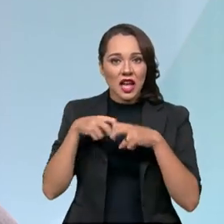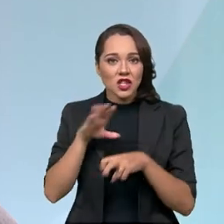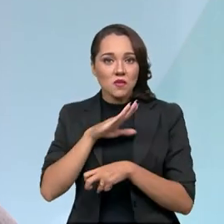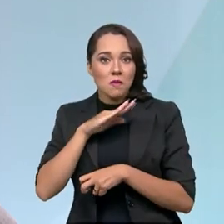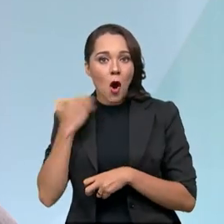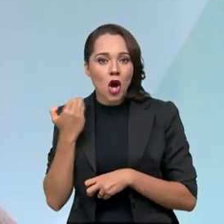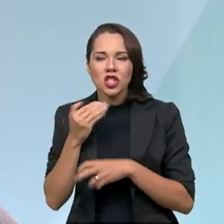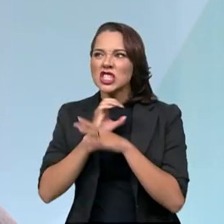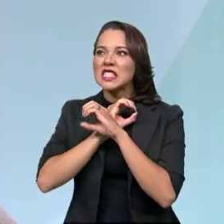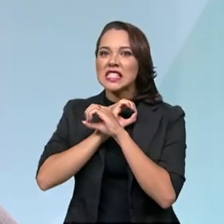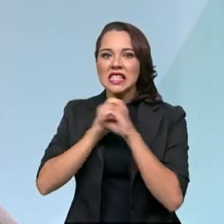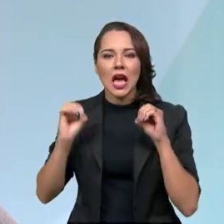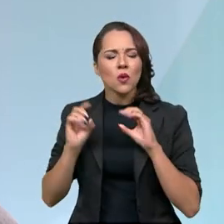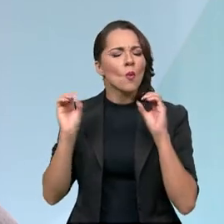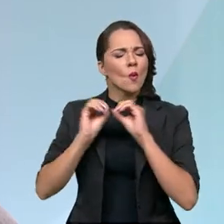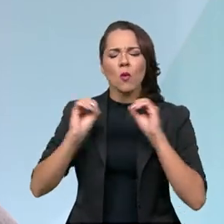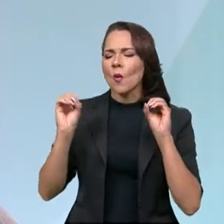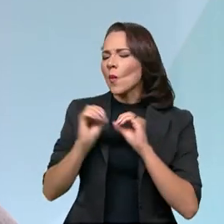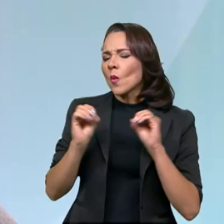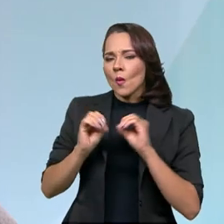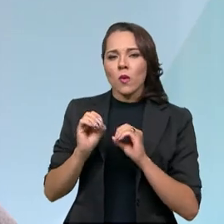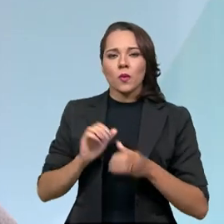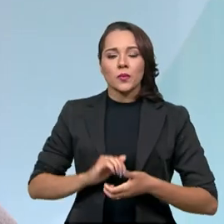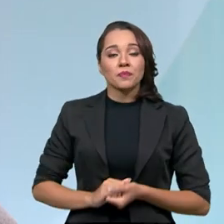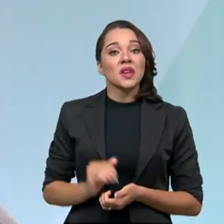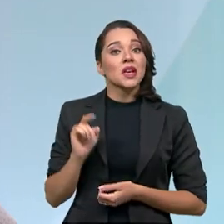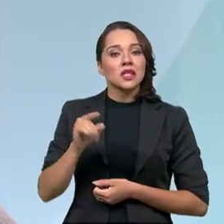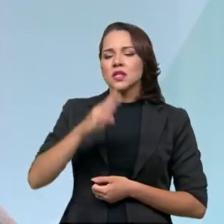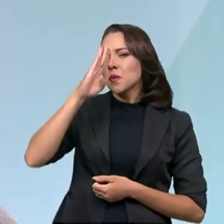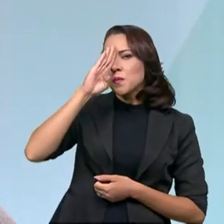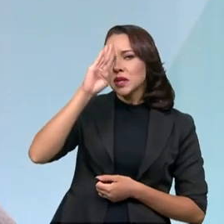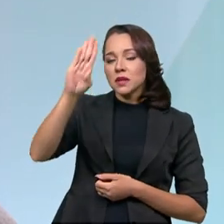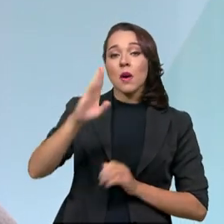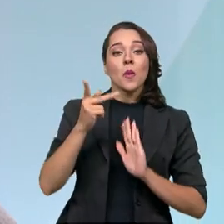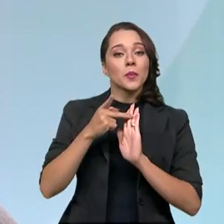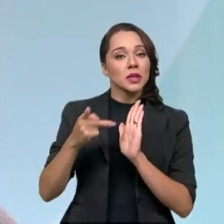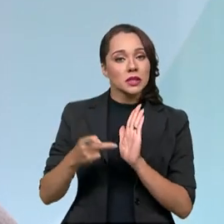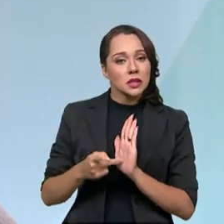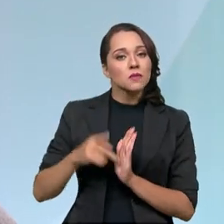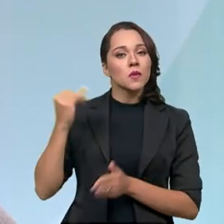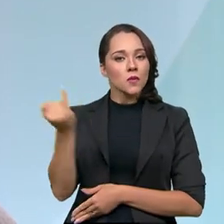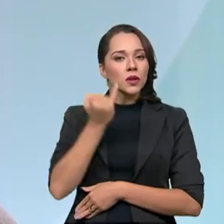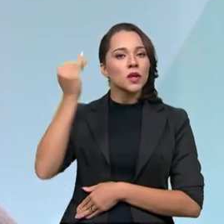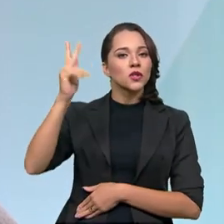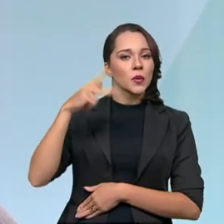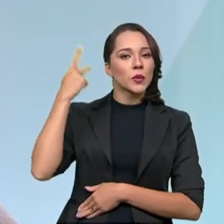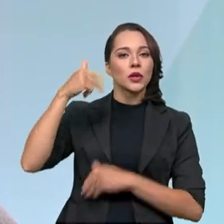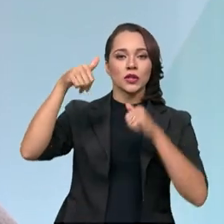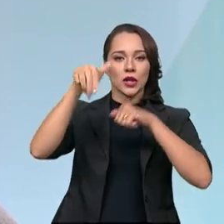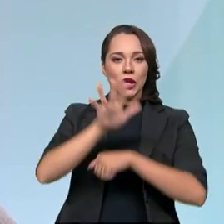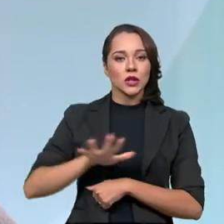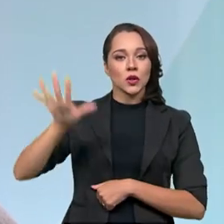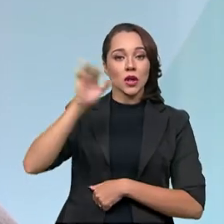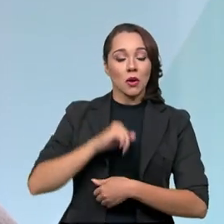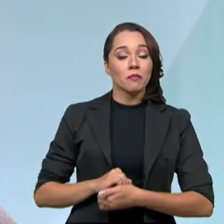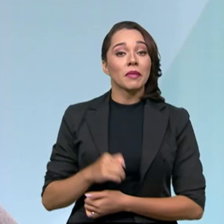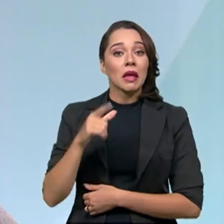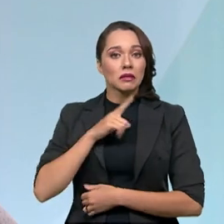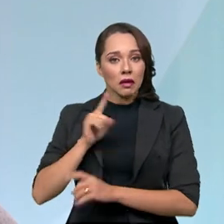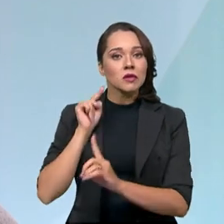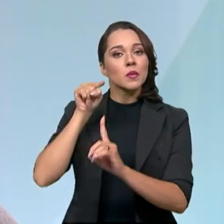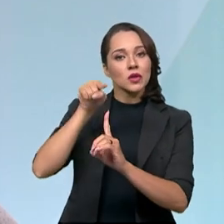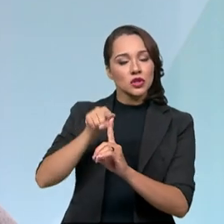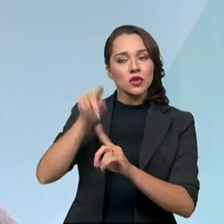morte é aceitável no trânsito. E essa tem sido uma premissa, um princípio básico da nossa política nacional. Buscar esse